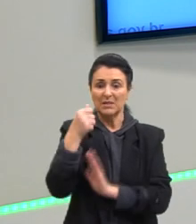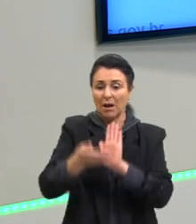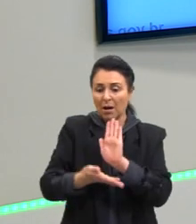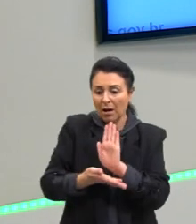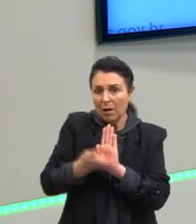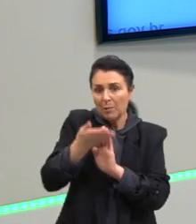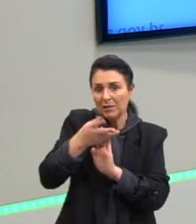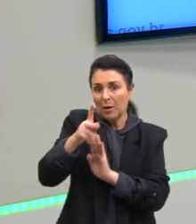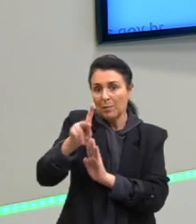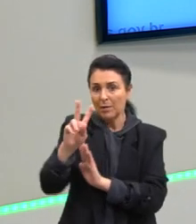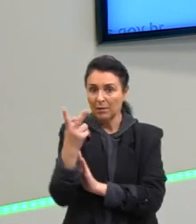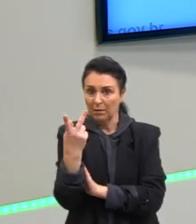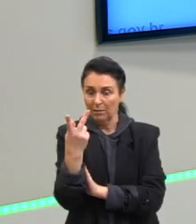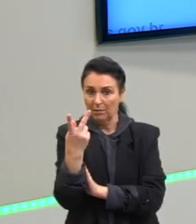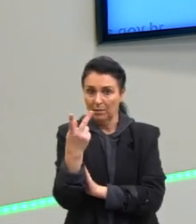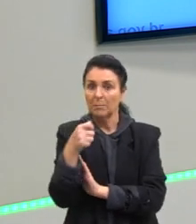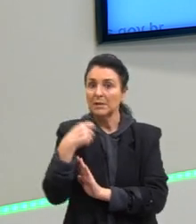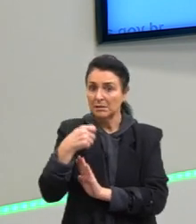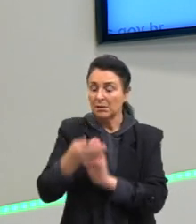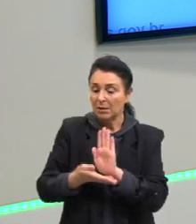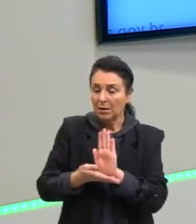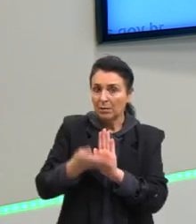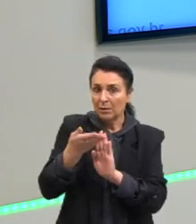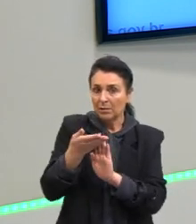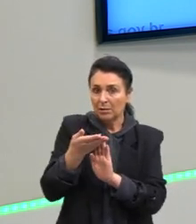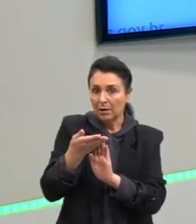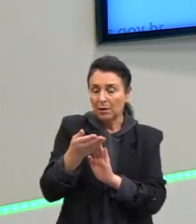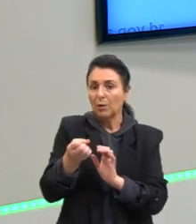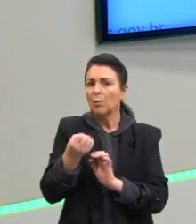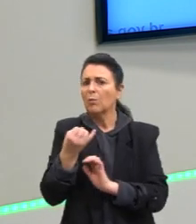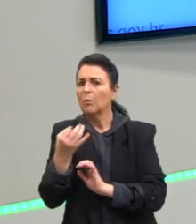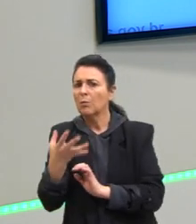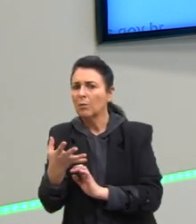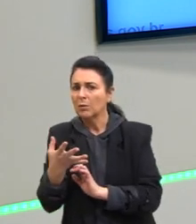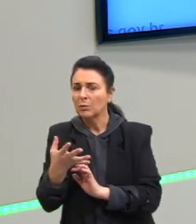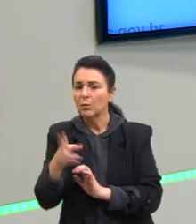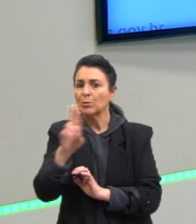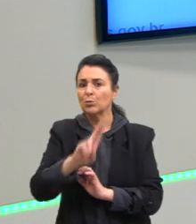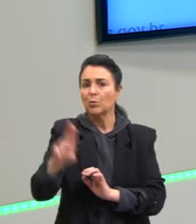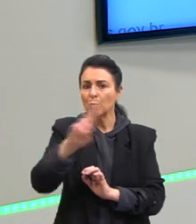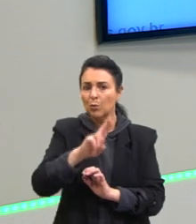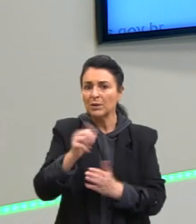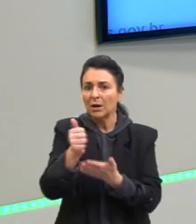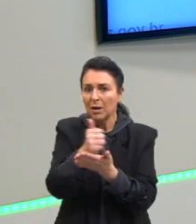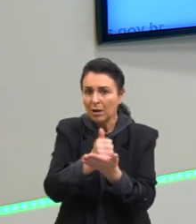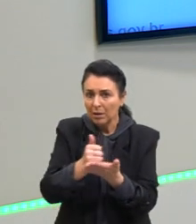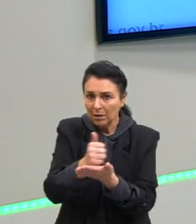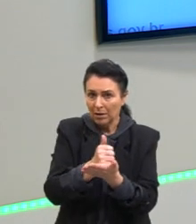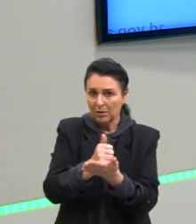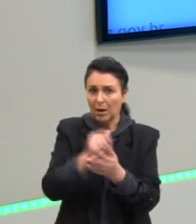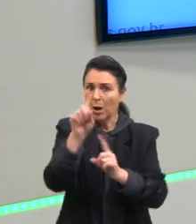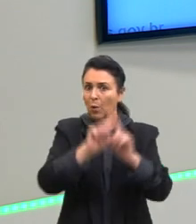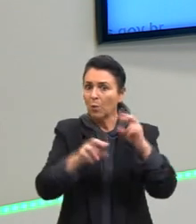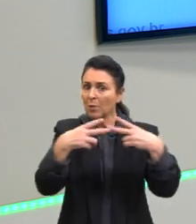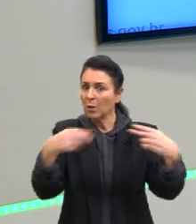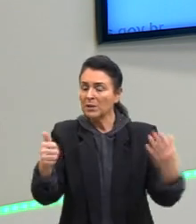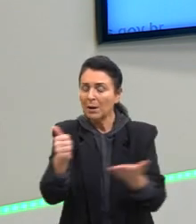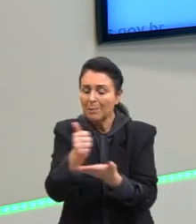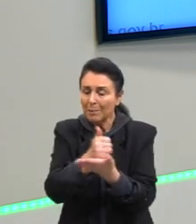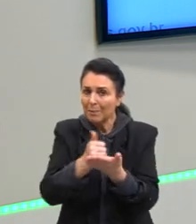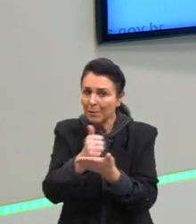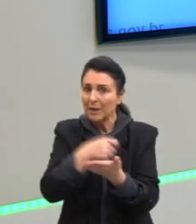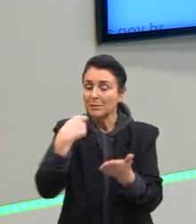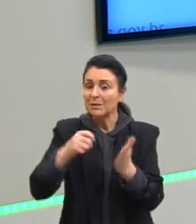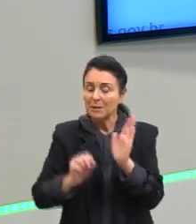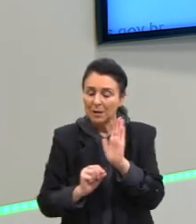sendo ácido eu preciso aumentar. Como que eu aumento? Adicionando algo básico, de caráter básico, porque eu preciso aumentar